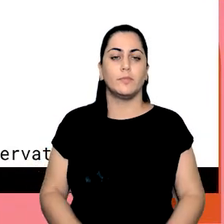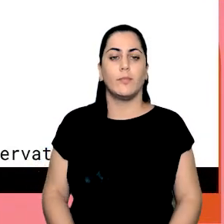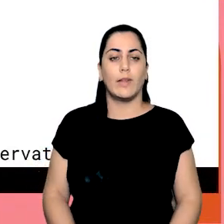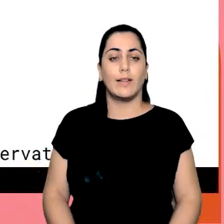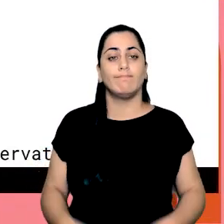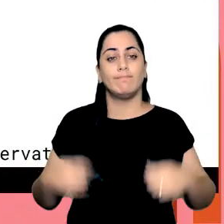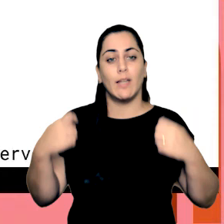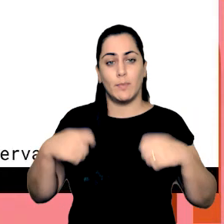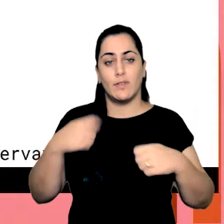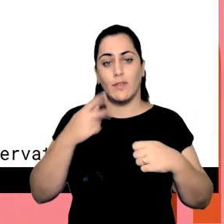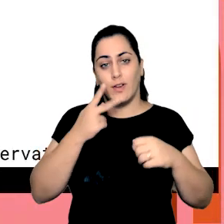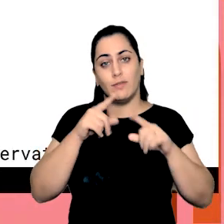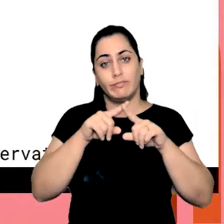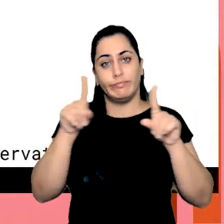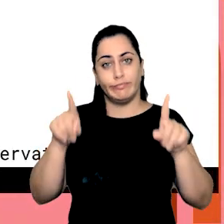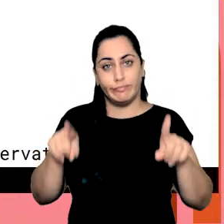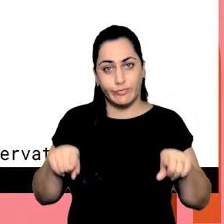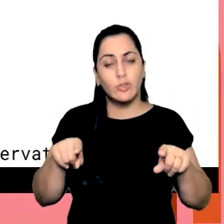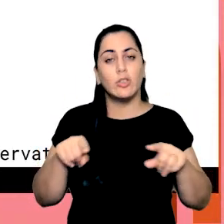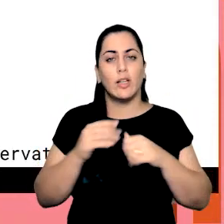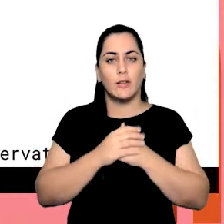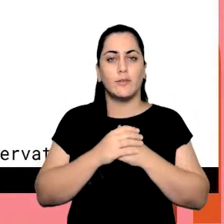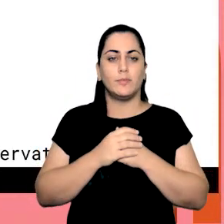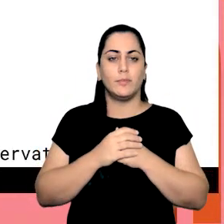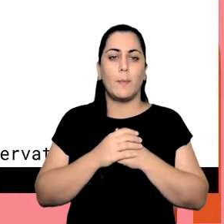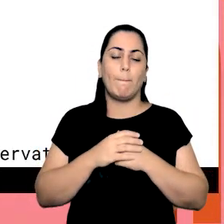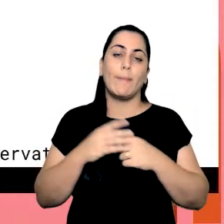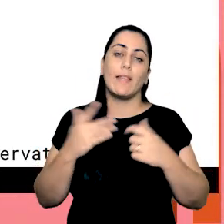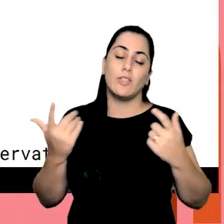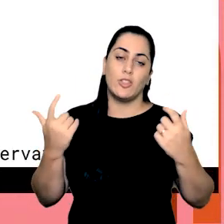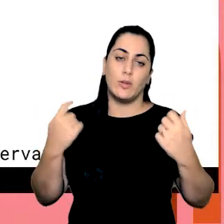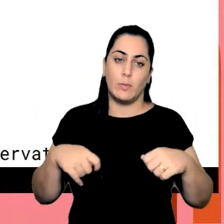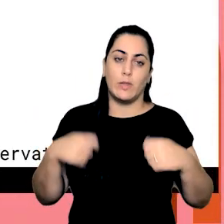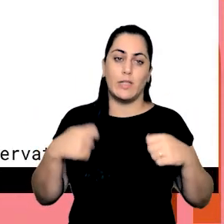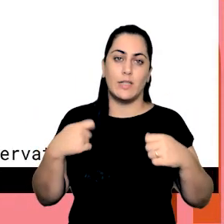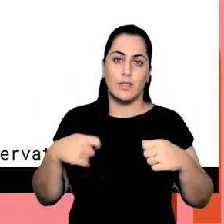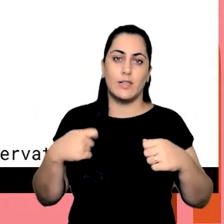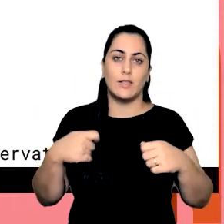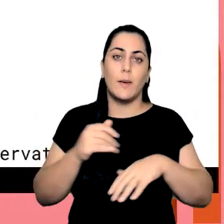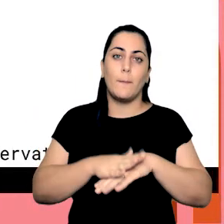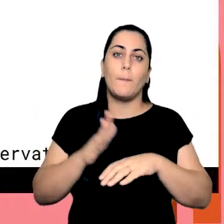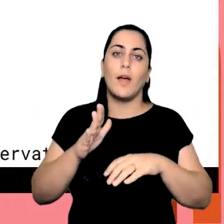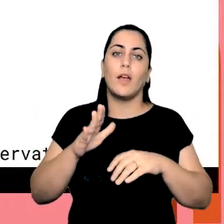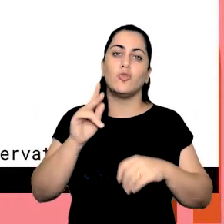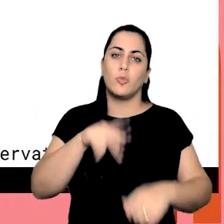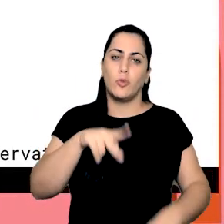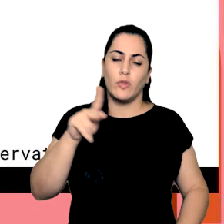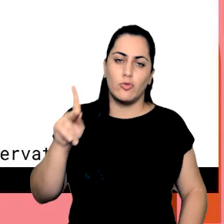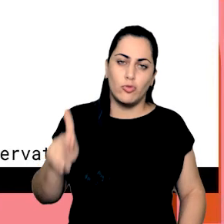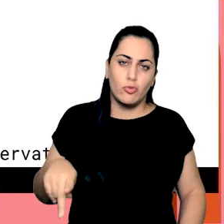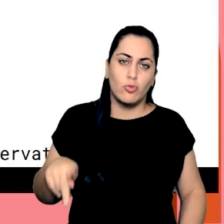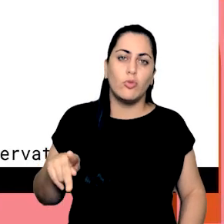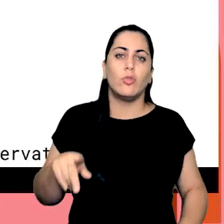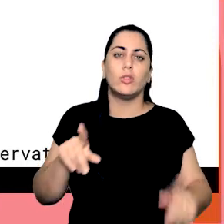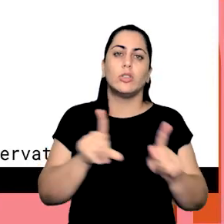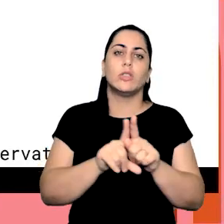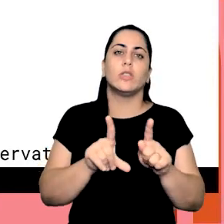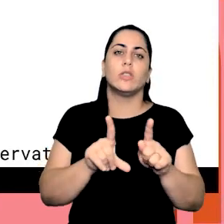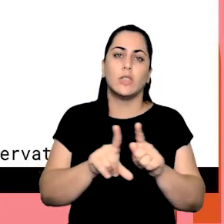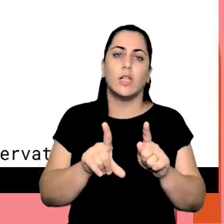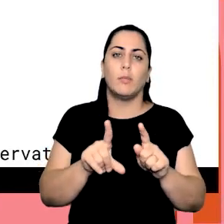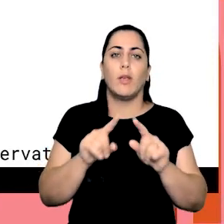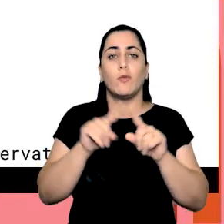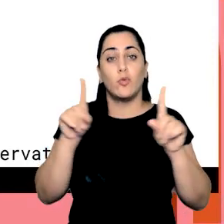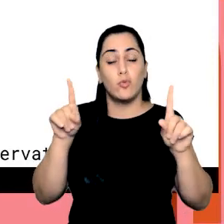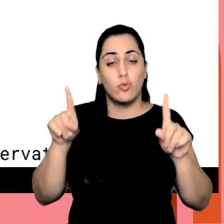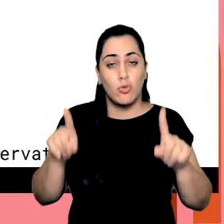precisamos falar dos servidores né a gente sabe que a a gente precisa aumentar a quantidade de docentes a gente precisa também aumentar a quantidade de